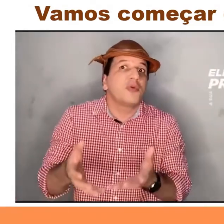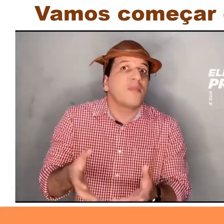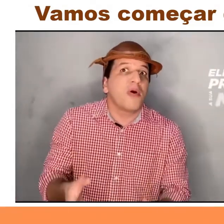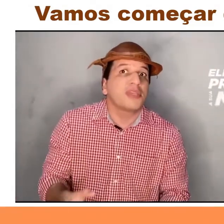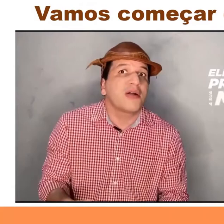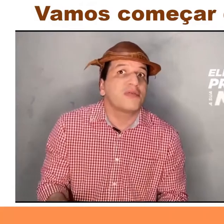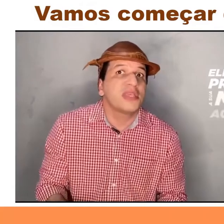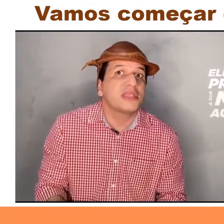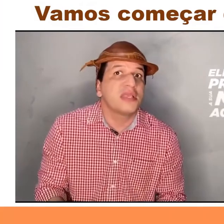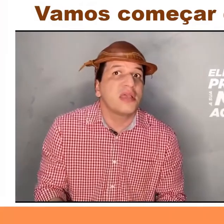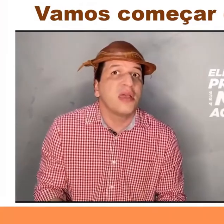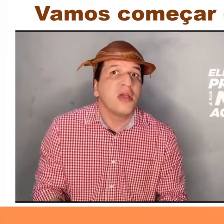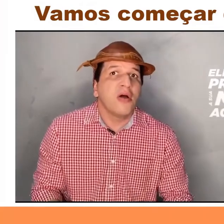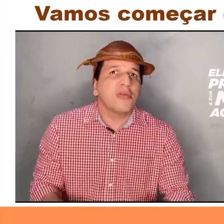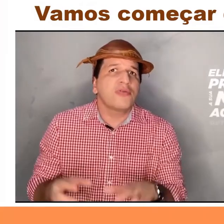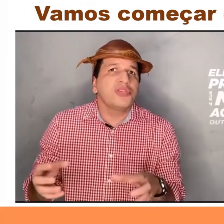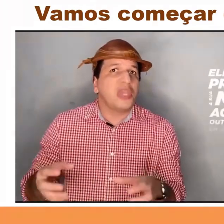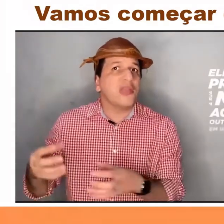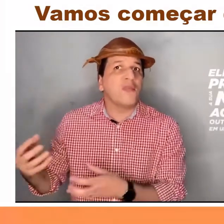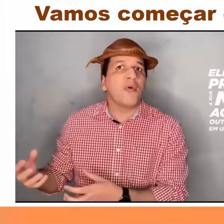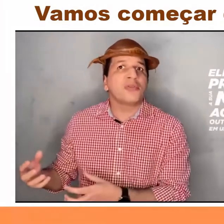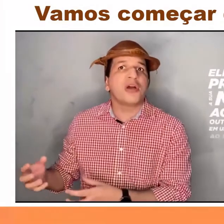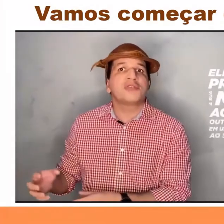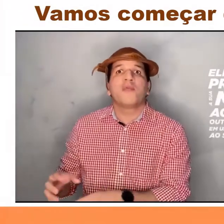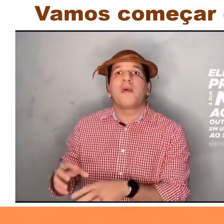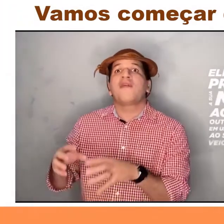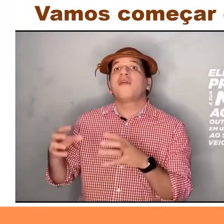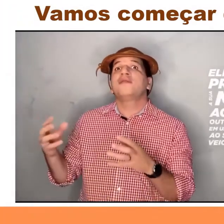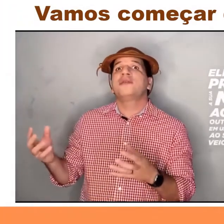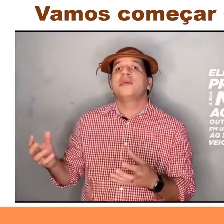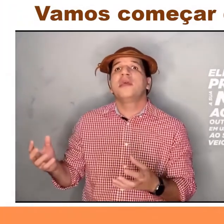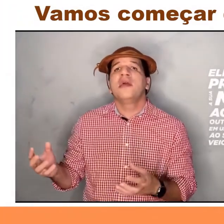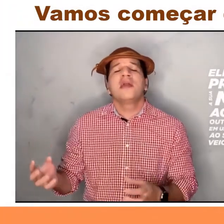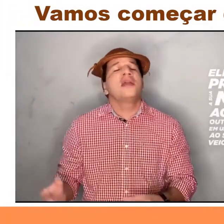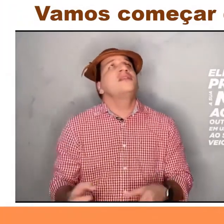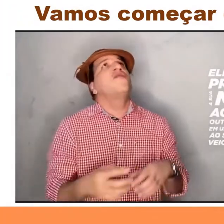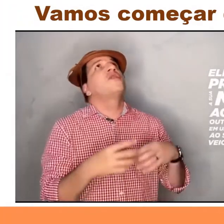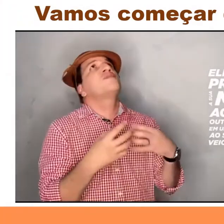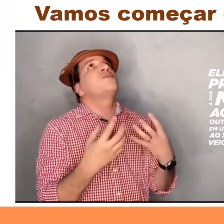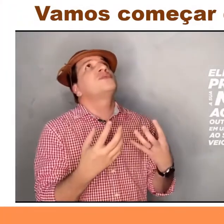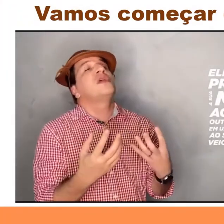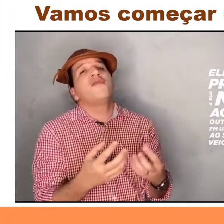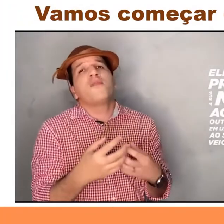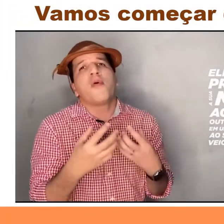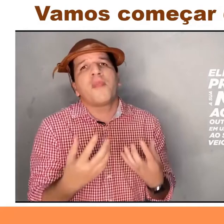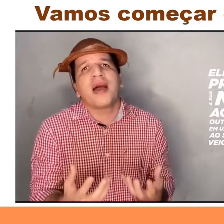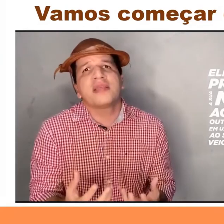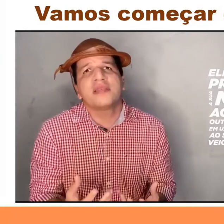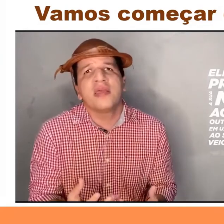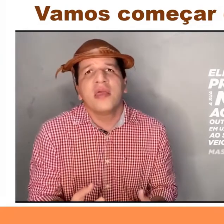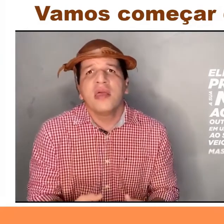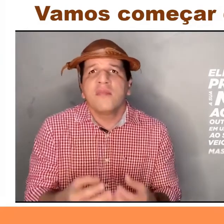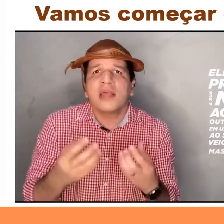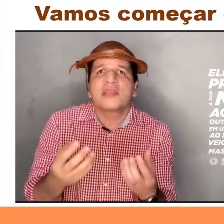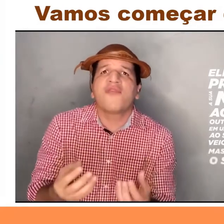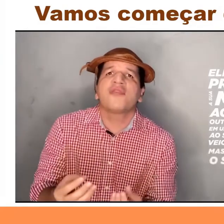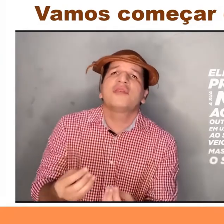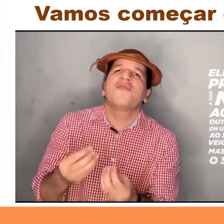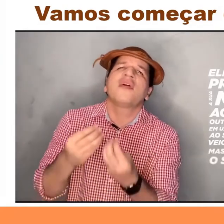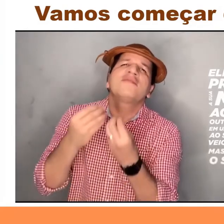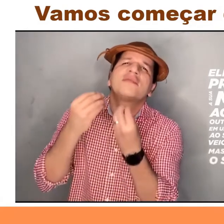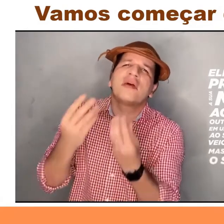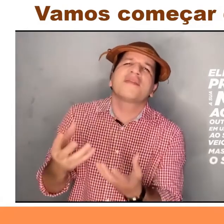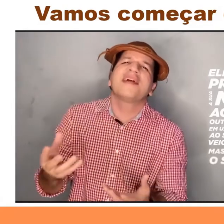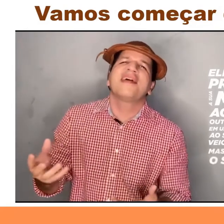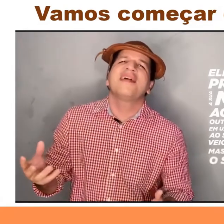precisava a sua morte acontecer. Outro dia em um monte ao seu pai veio dizer que se fosse possível poupar-se, mas